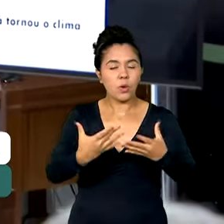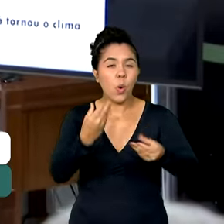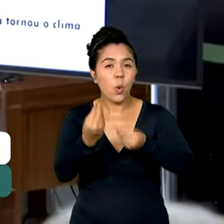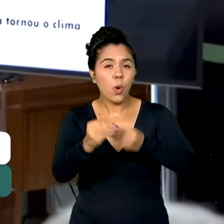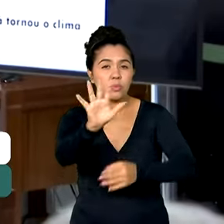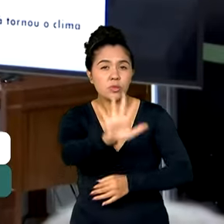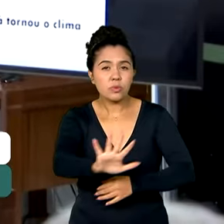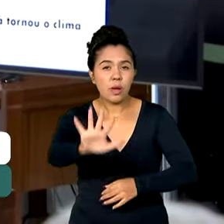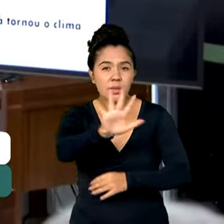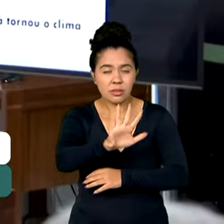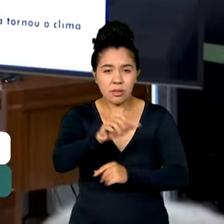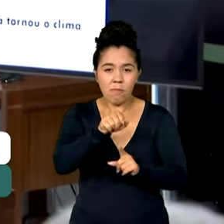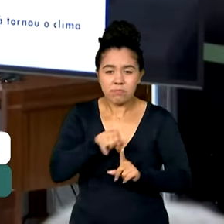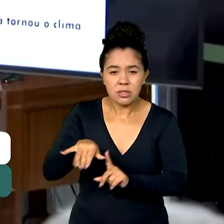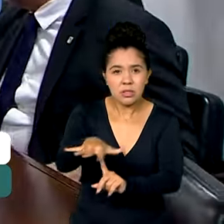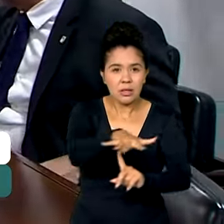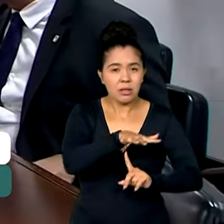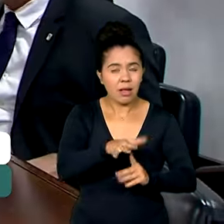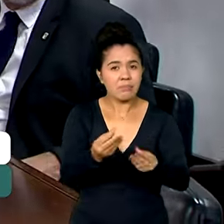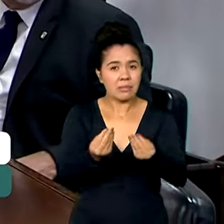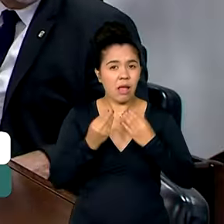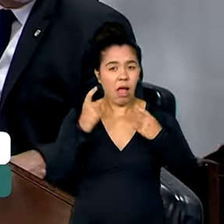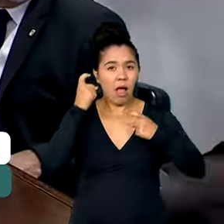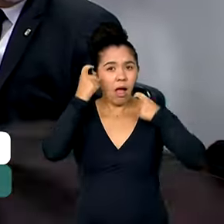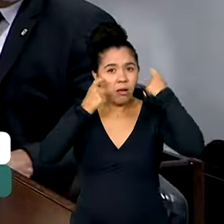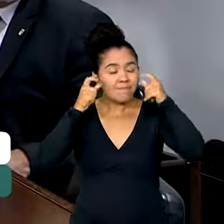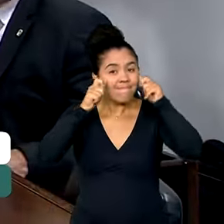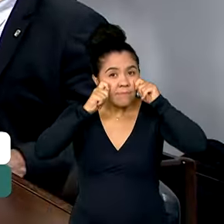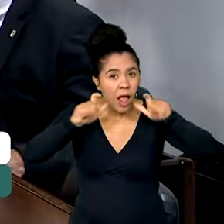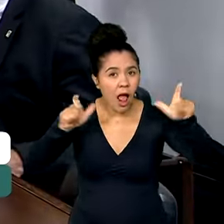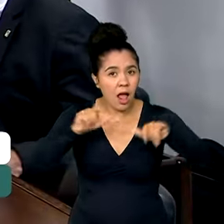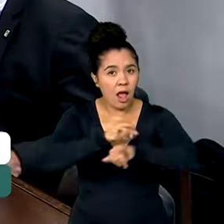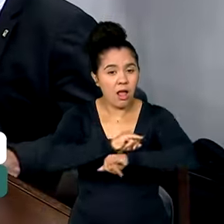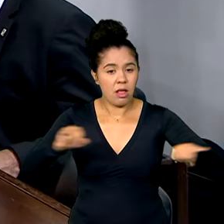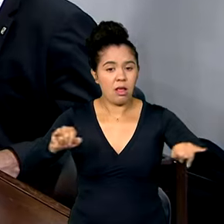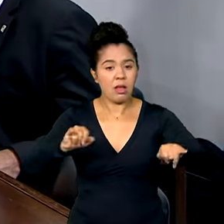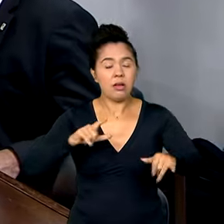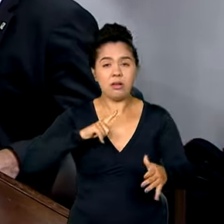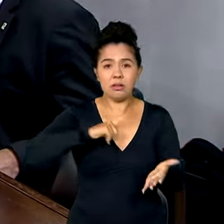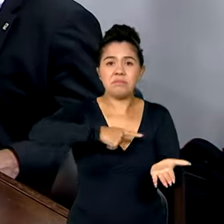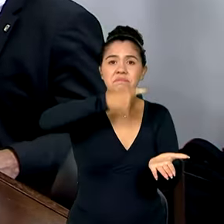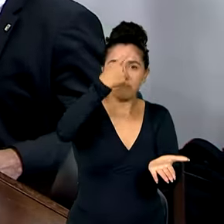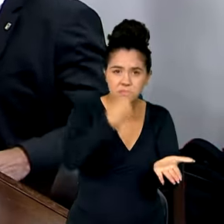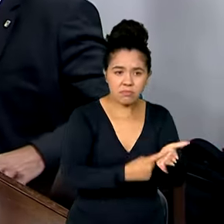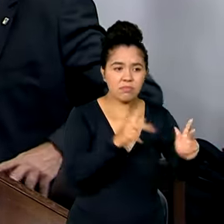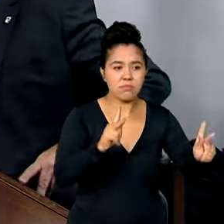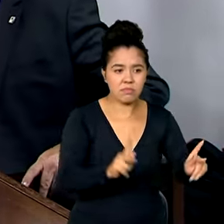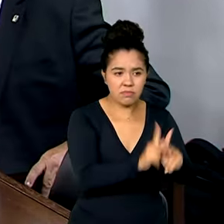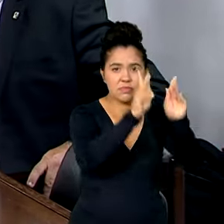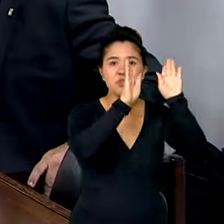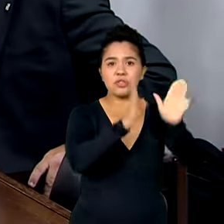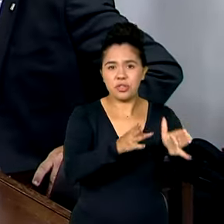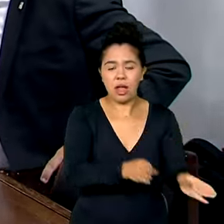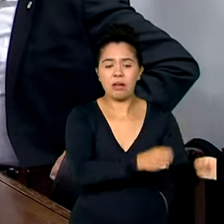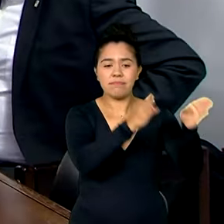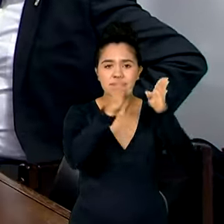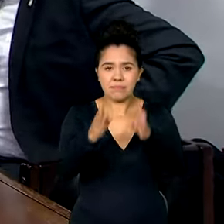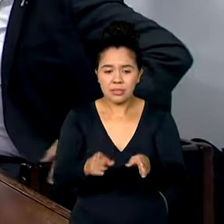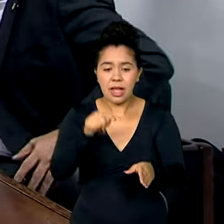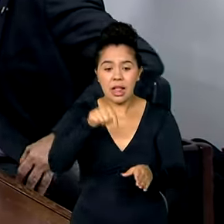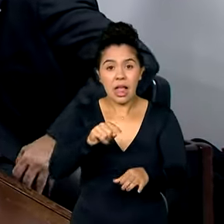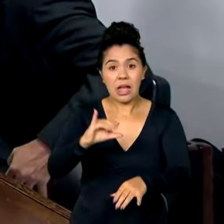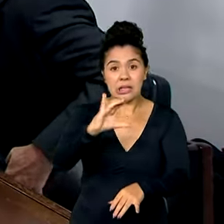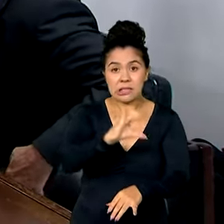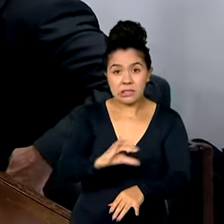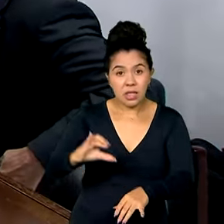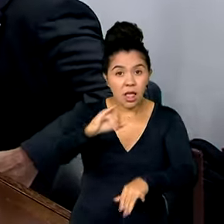preocupante e fez um alerta. Apesar do Acordo de Paris, apesar da ciência há mais de 50 anos alertar que